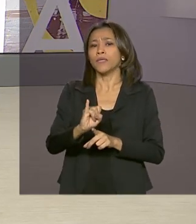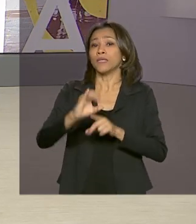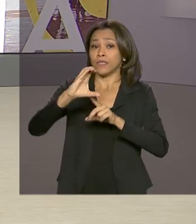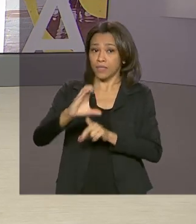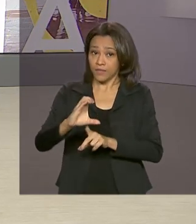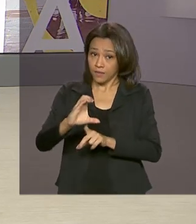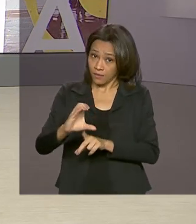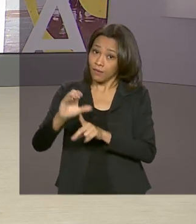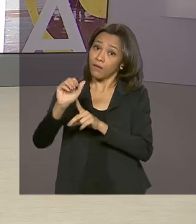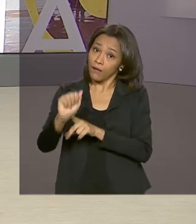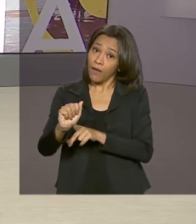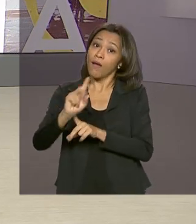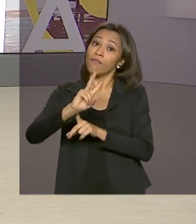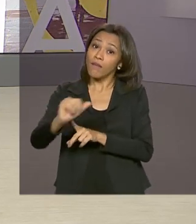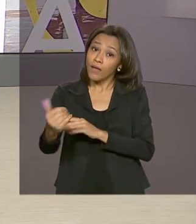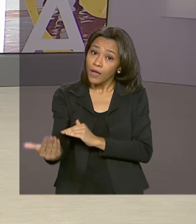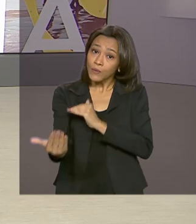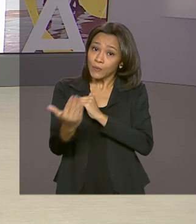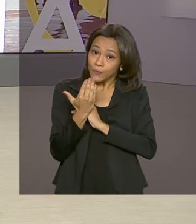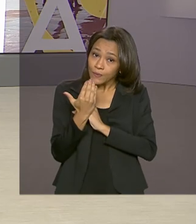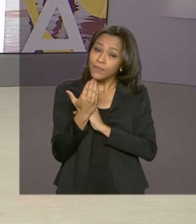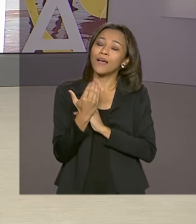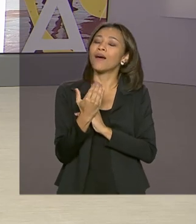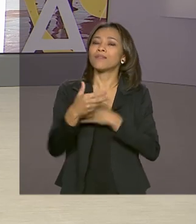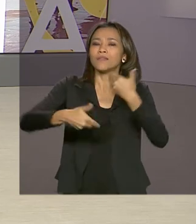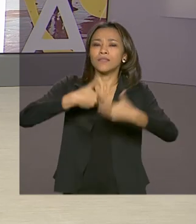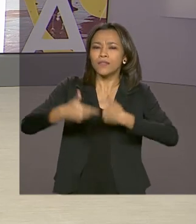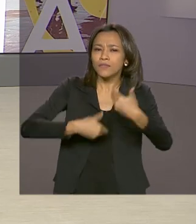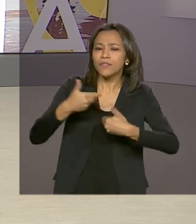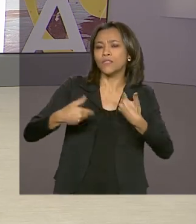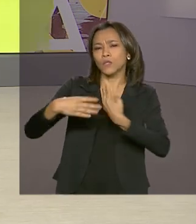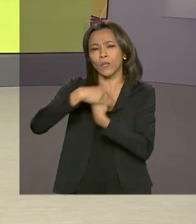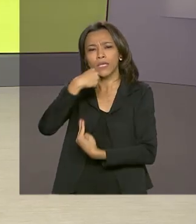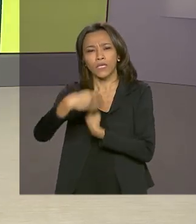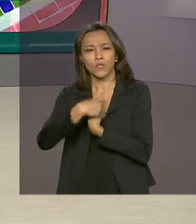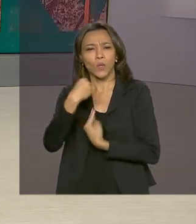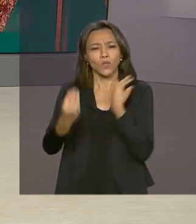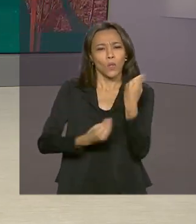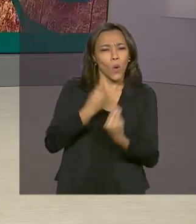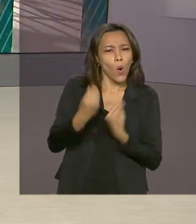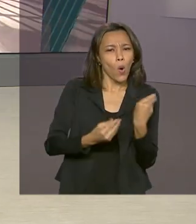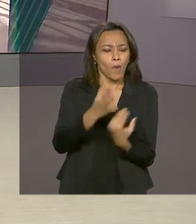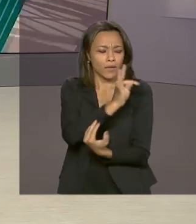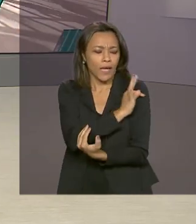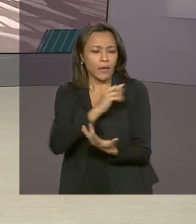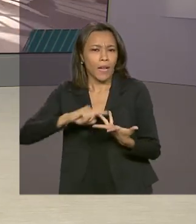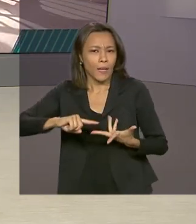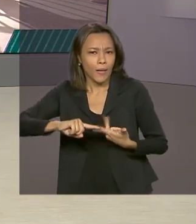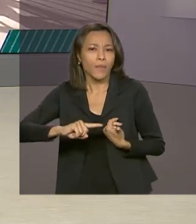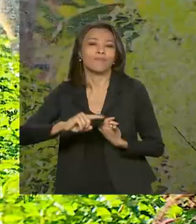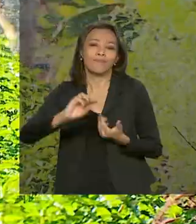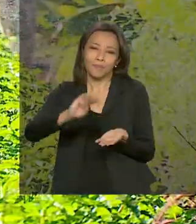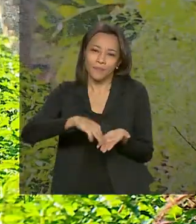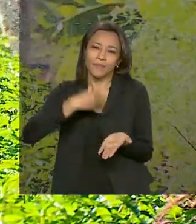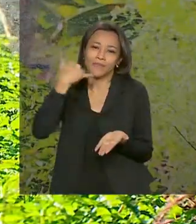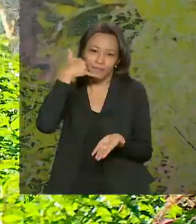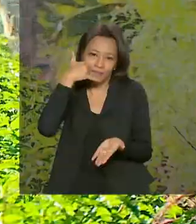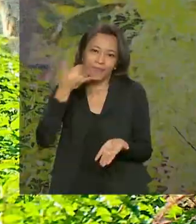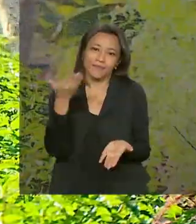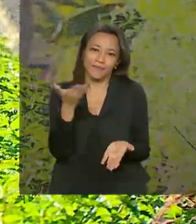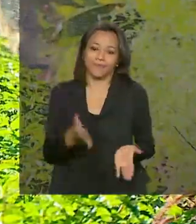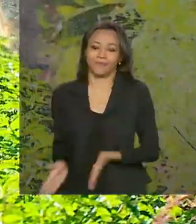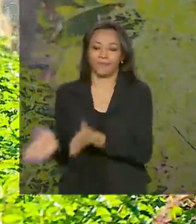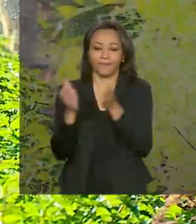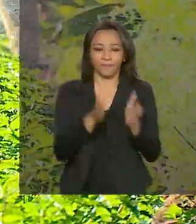Agricultura vai permitir a oferta de serviços de consultoria agrícola por mensagens de celular. A